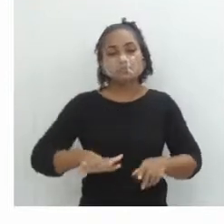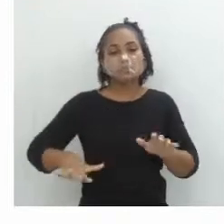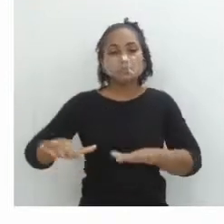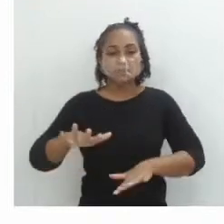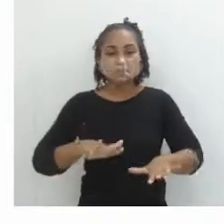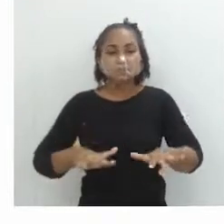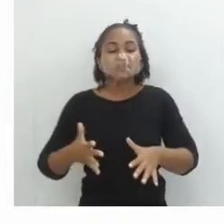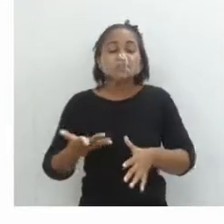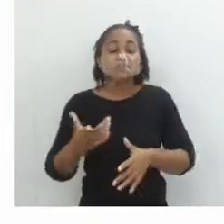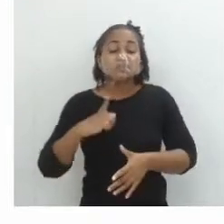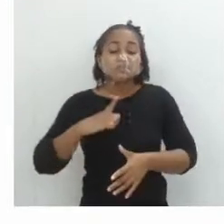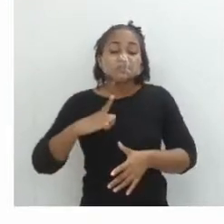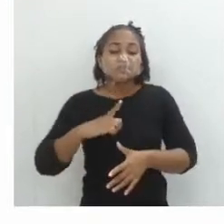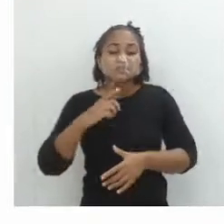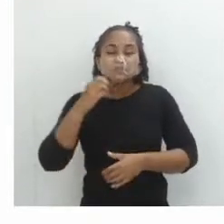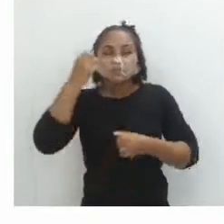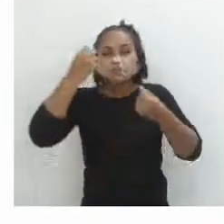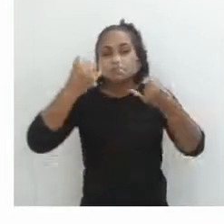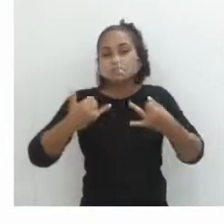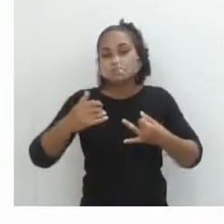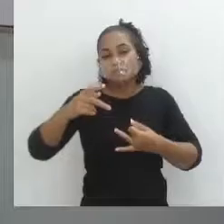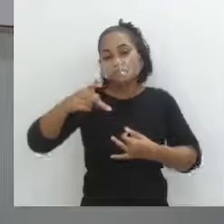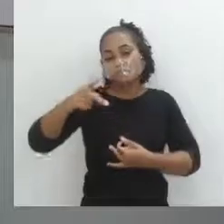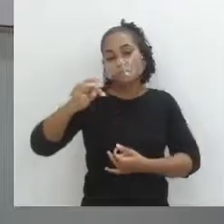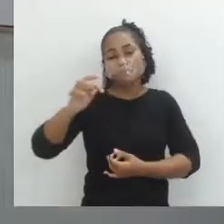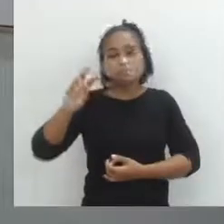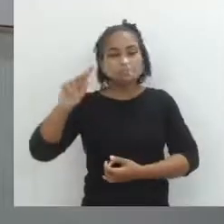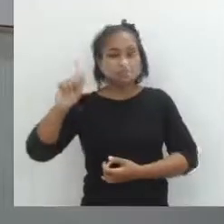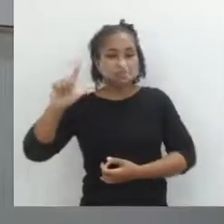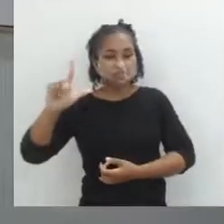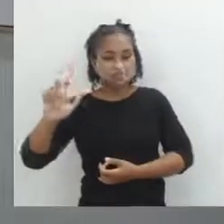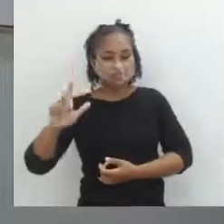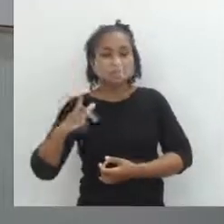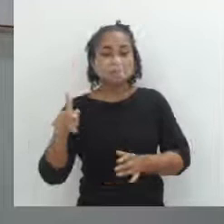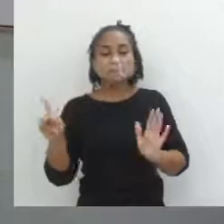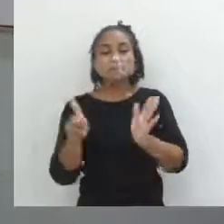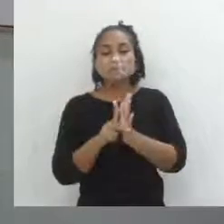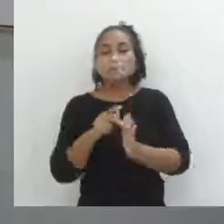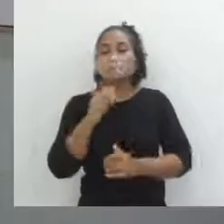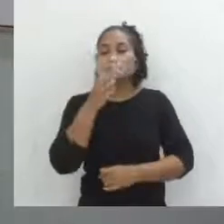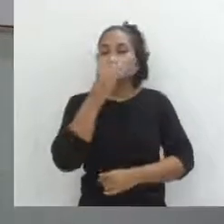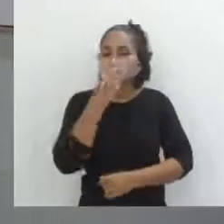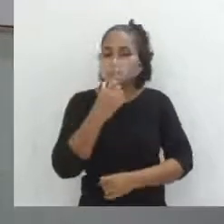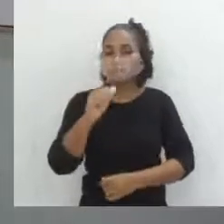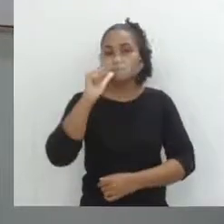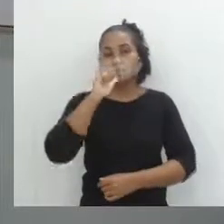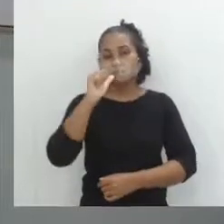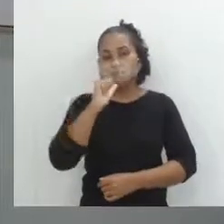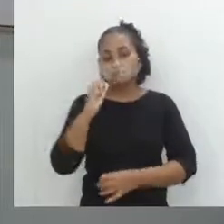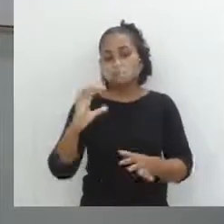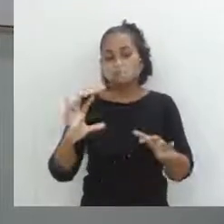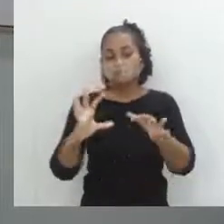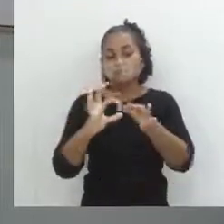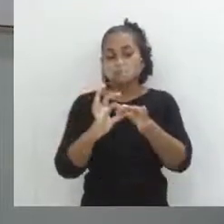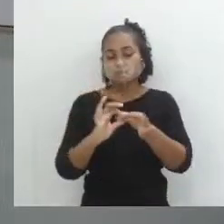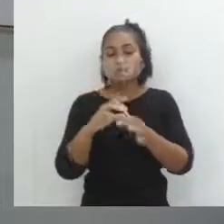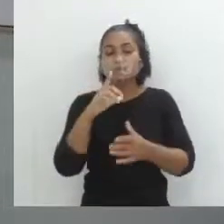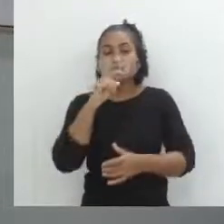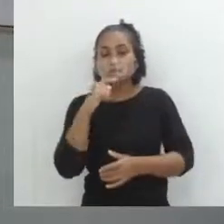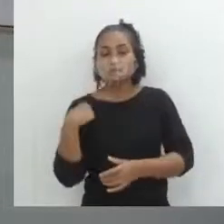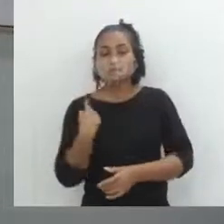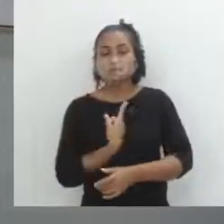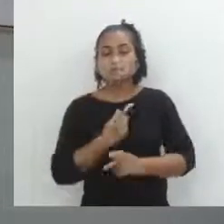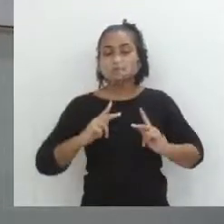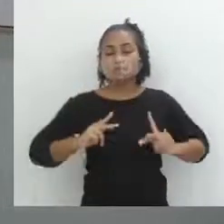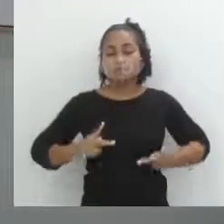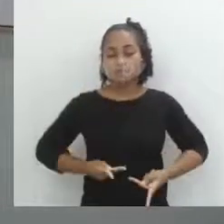Então, quando a gente fala de água potável, a gente fala de água propriamente para consumo. Toda vez que a gente associa água para nós, seres humanos,